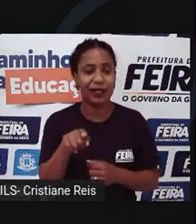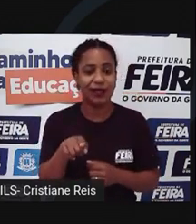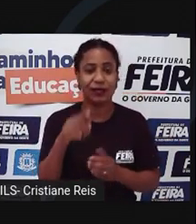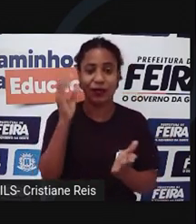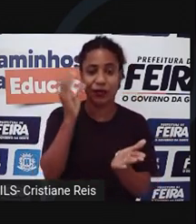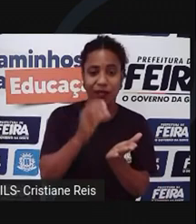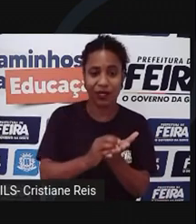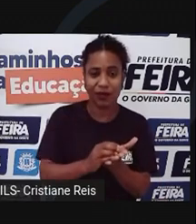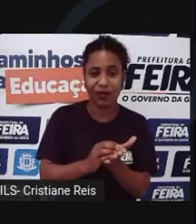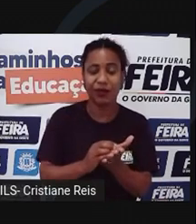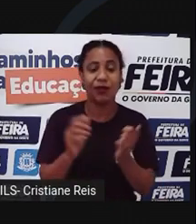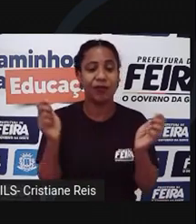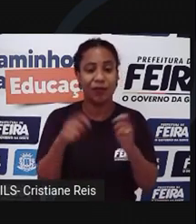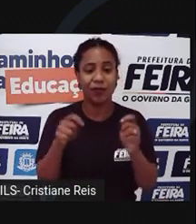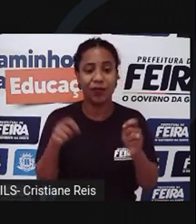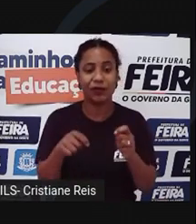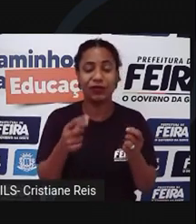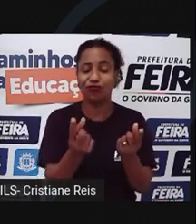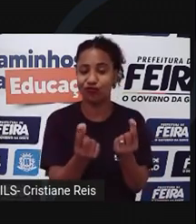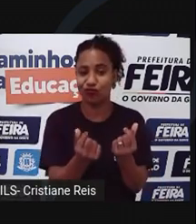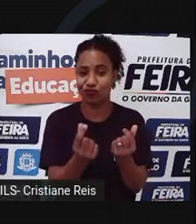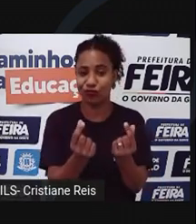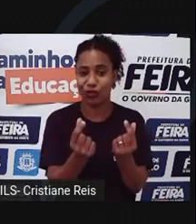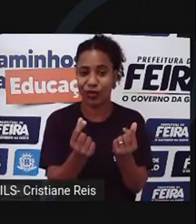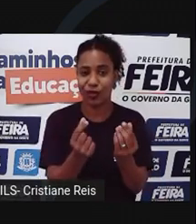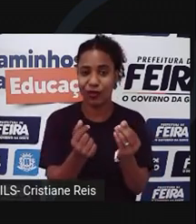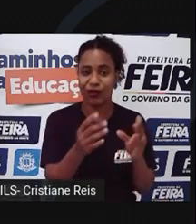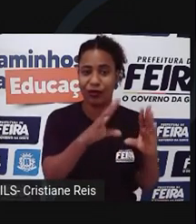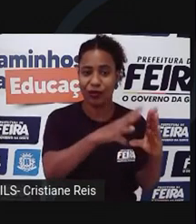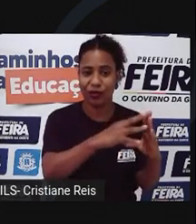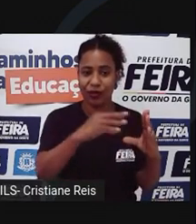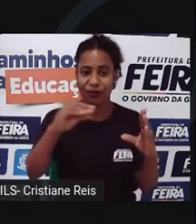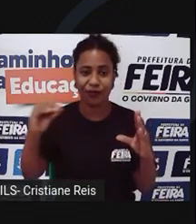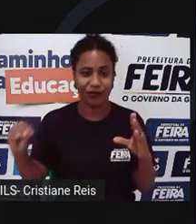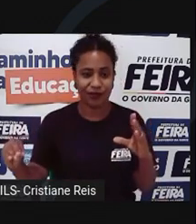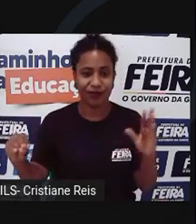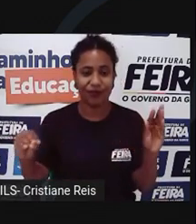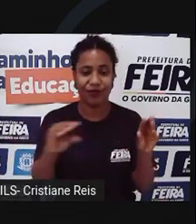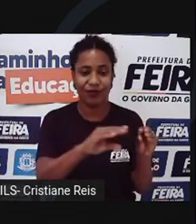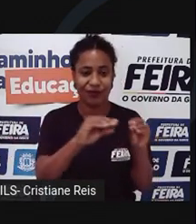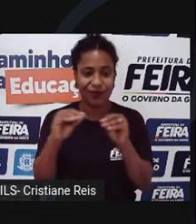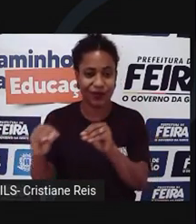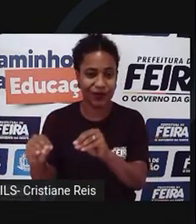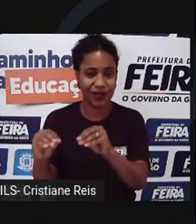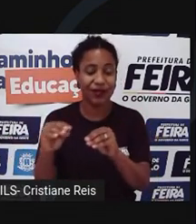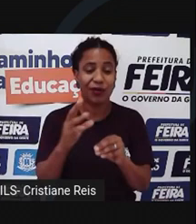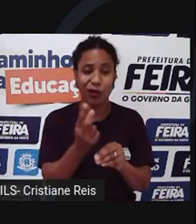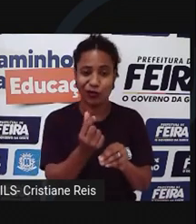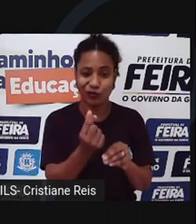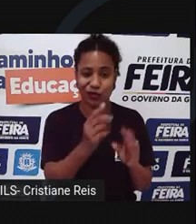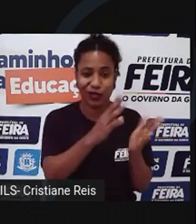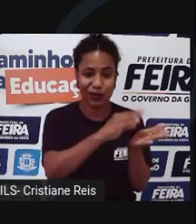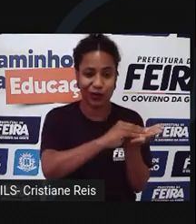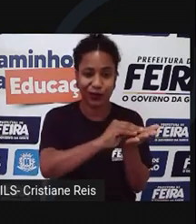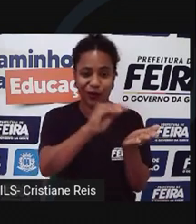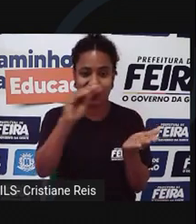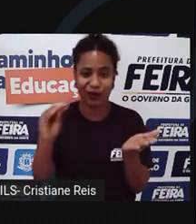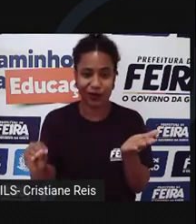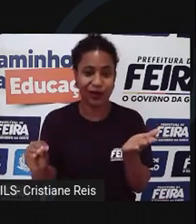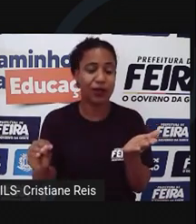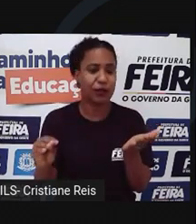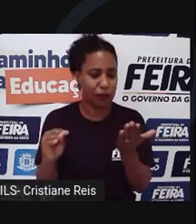nas transferências ilícitas de valores em um home bank, e aos crimes informáticos imediatos ou indiretos.